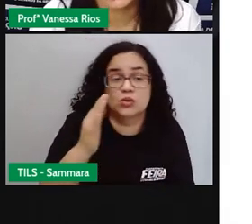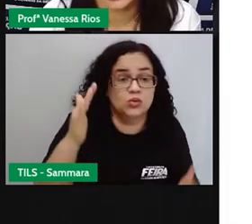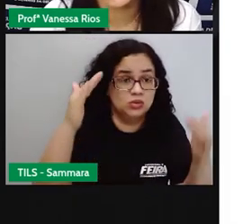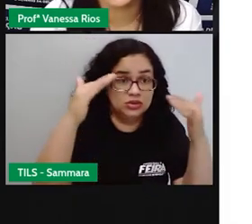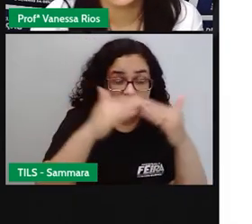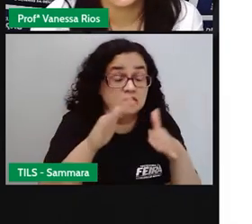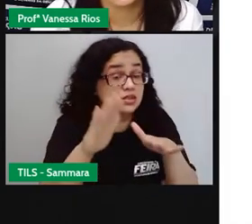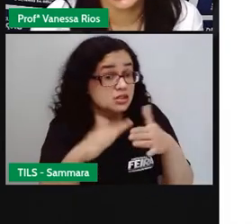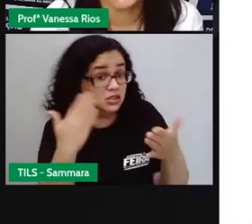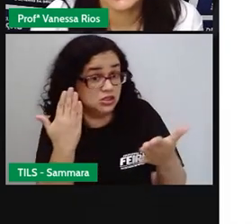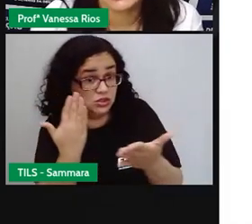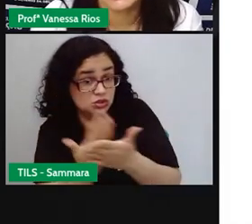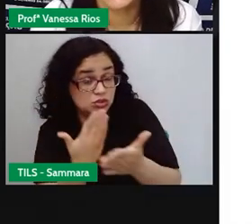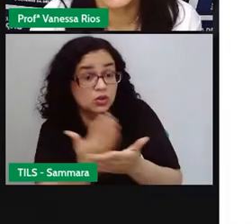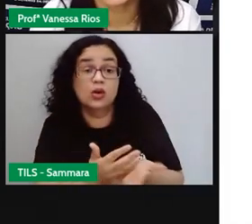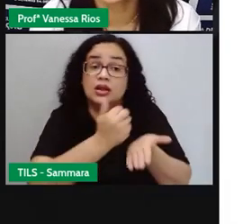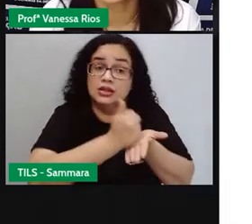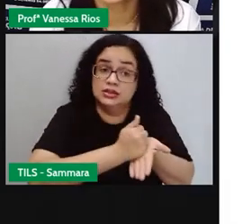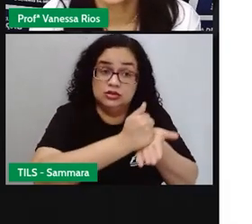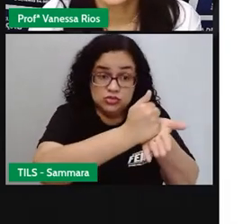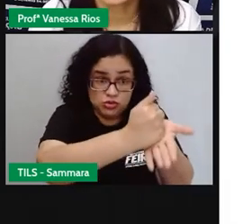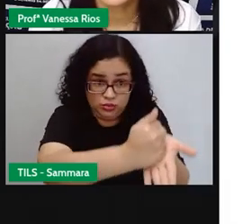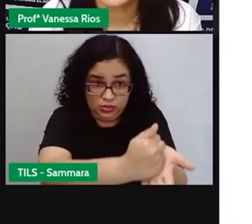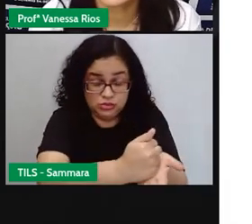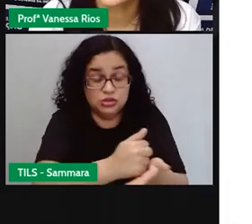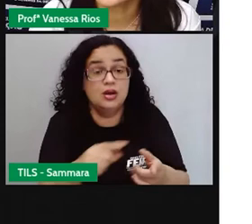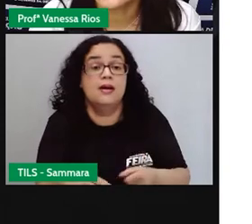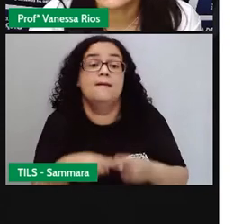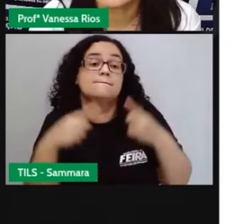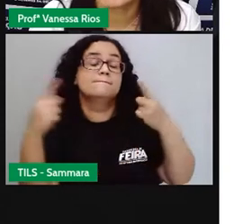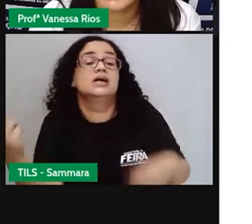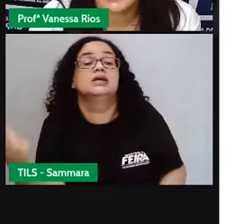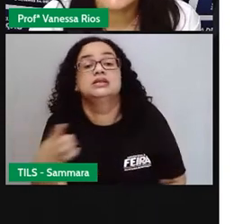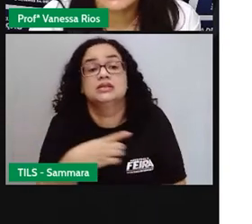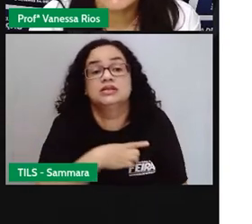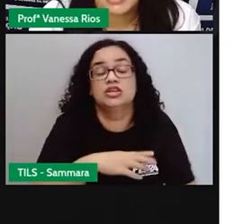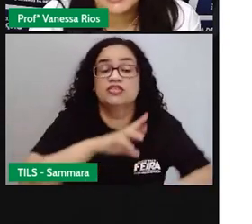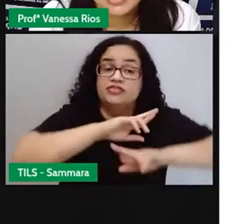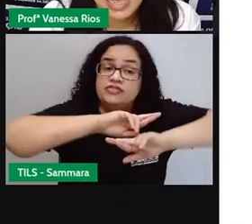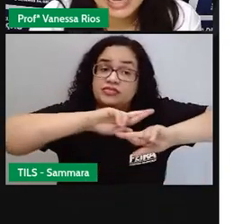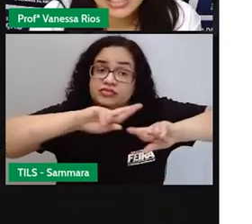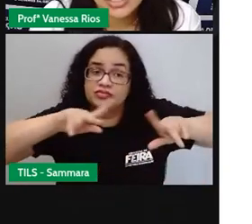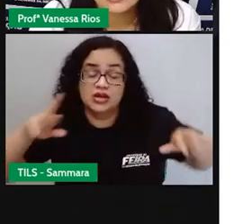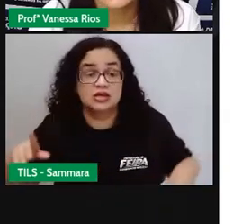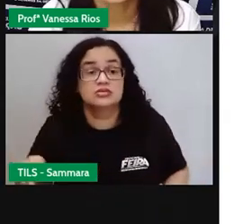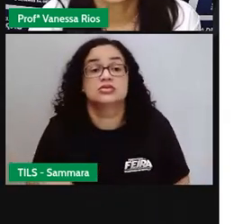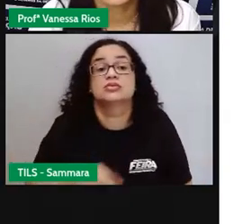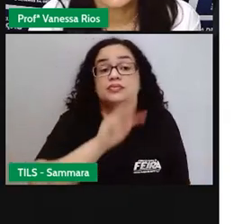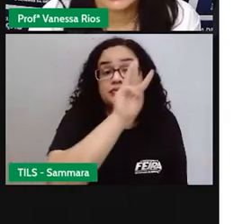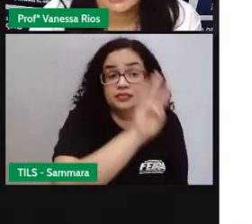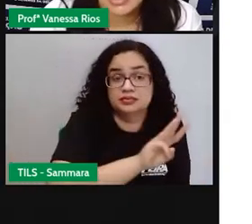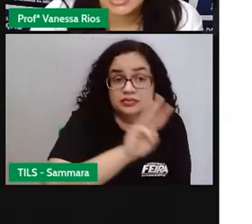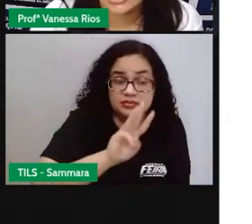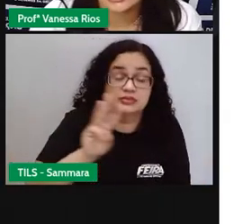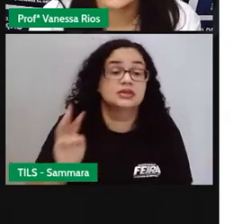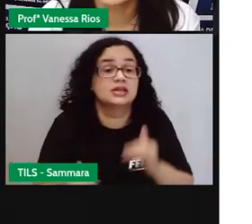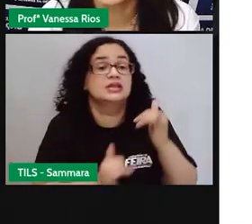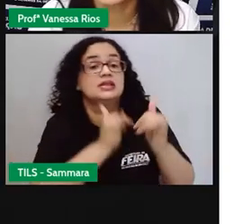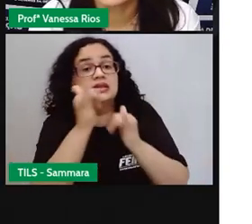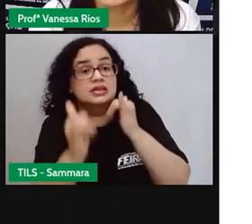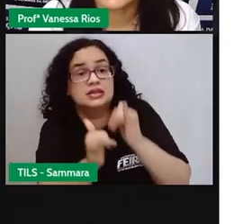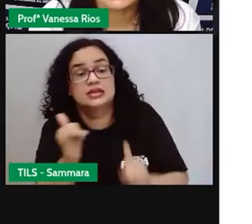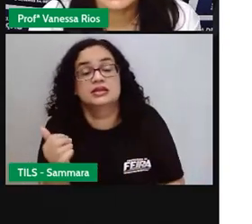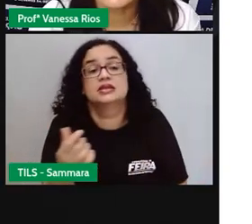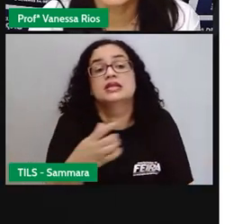e a escola é quem dava esse suporte mas existem aí vários e vários sites na internet que